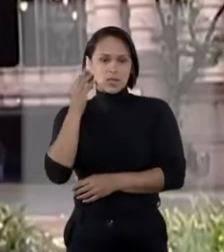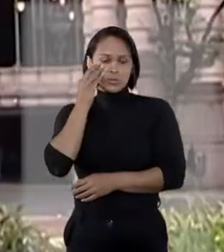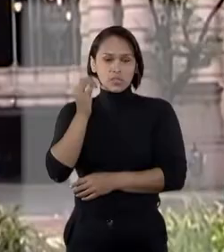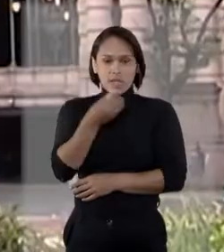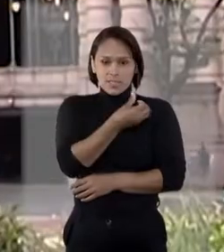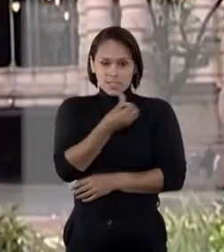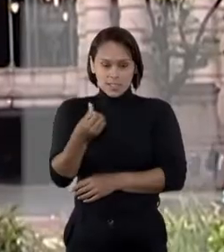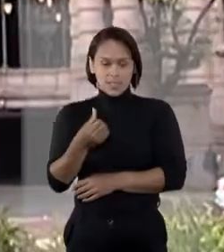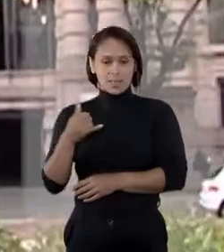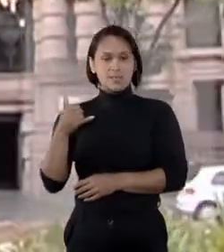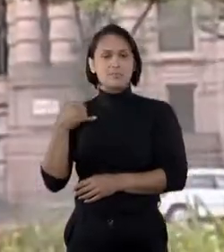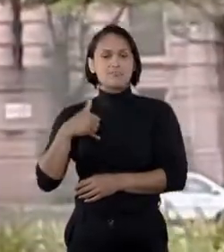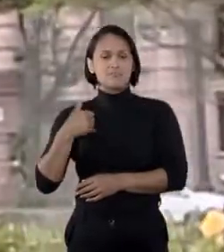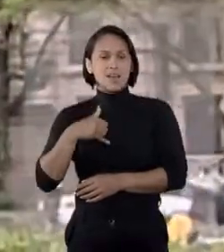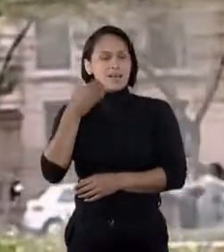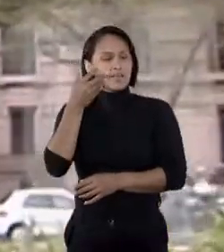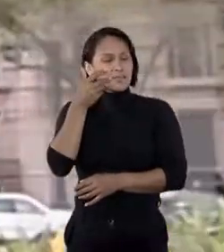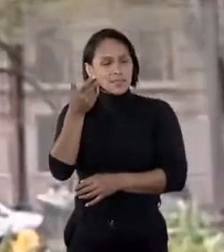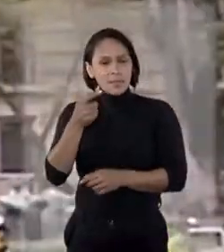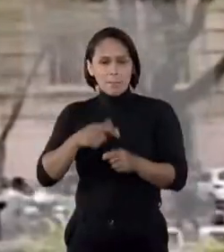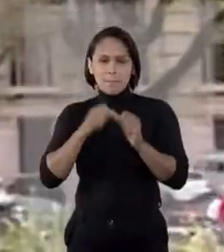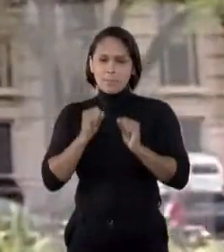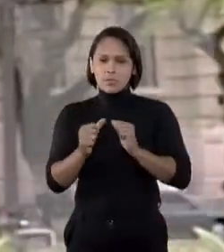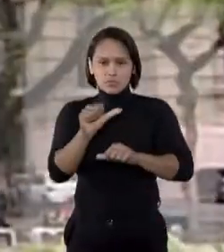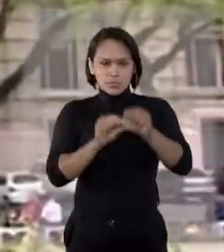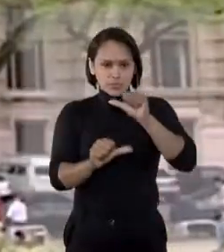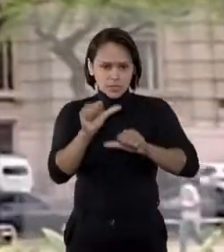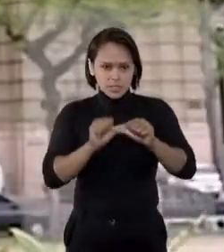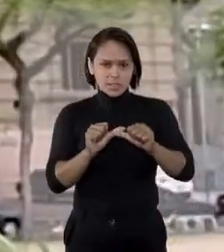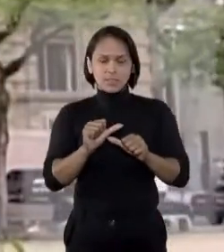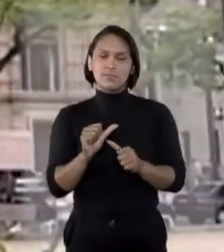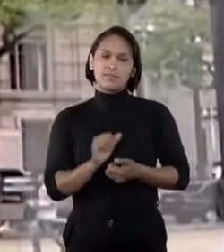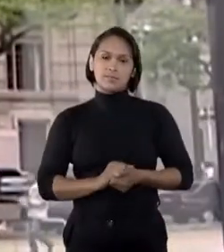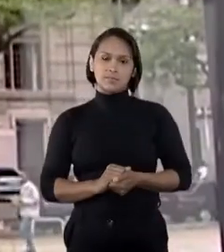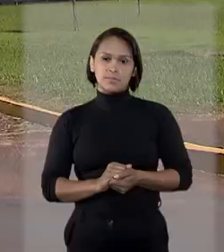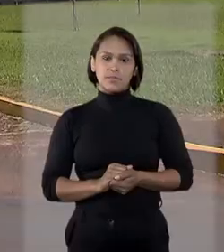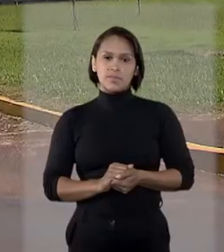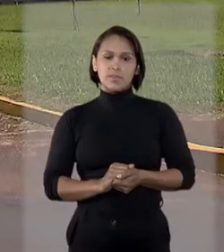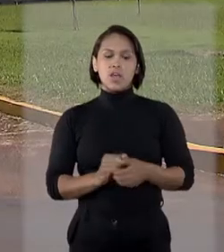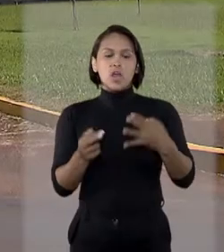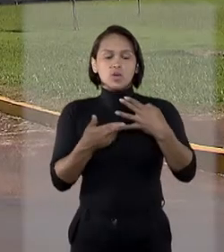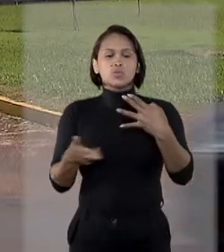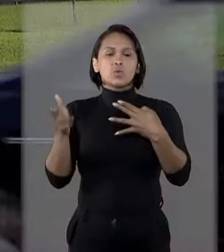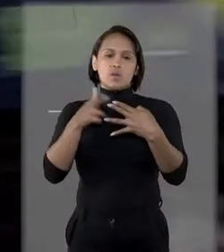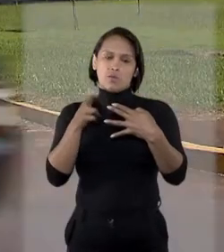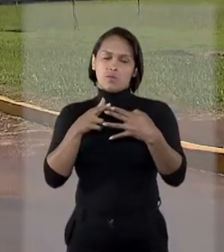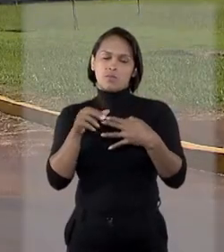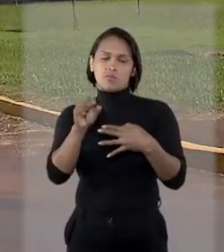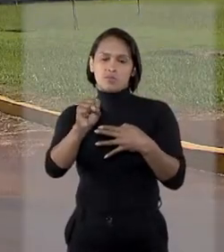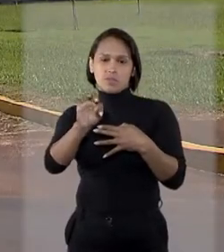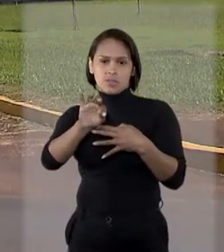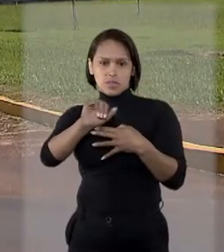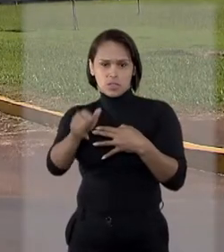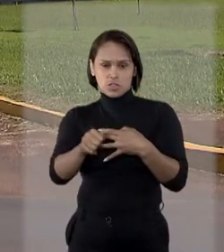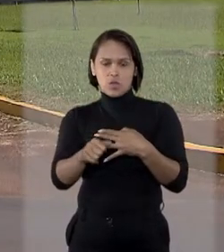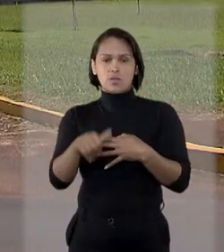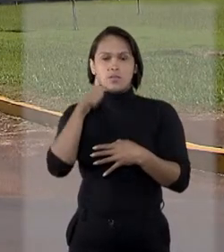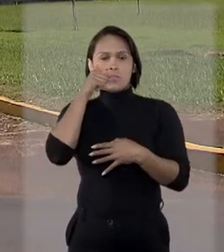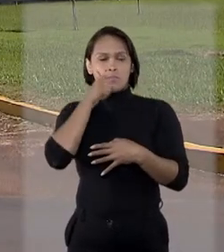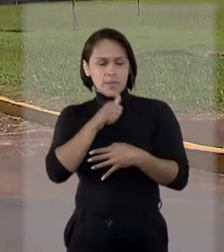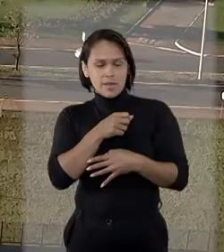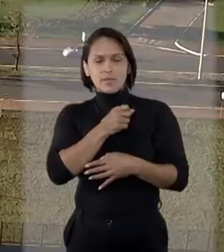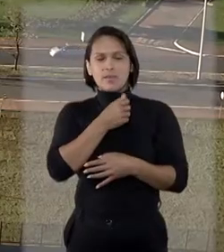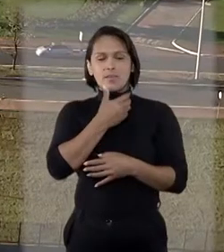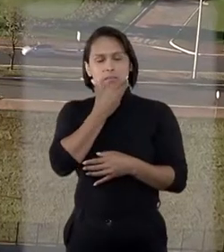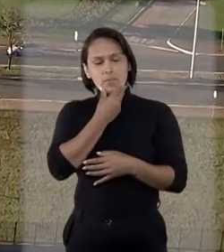há mais de seis anos situação que não poderia ser modificada depois de tanto tempo. No recurso especial ao STJ, os supostos